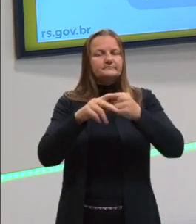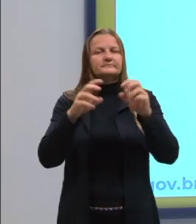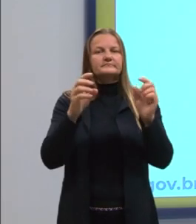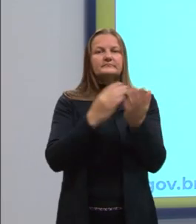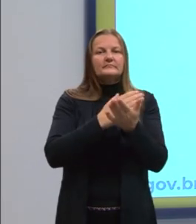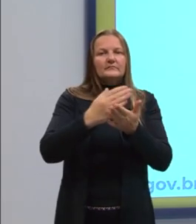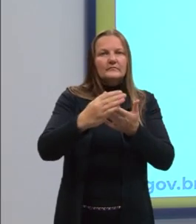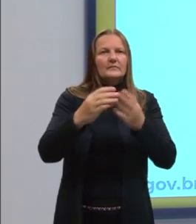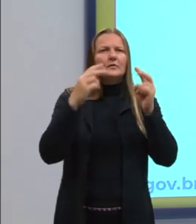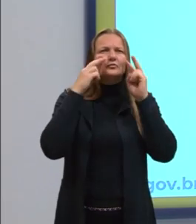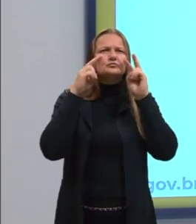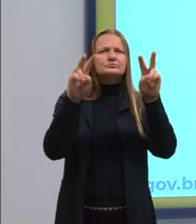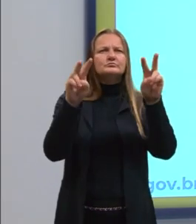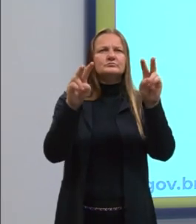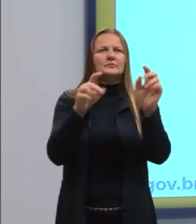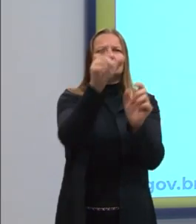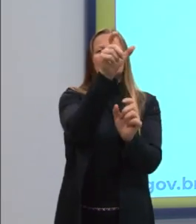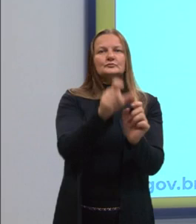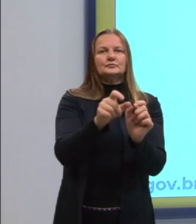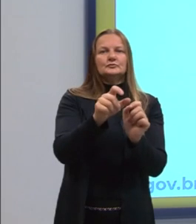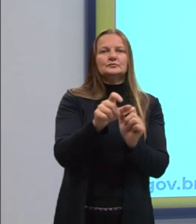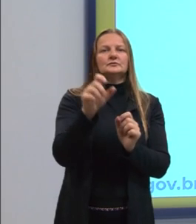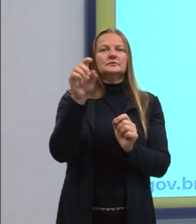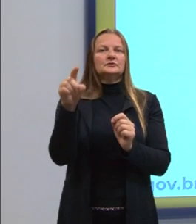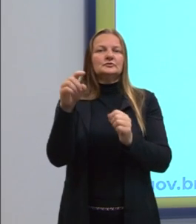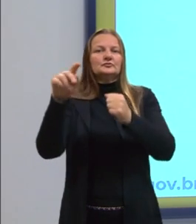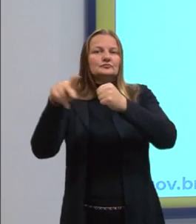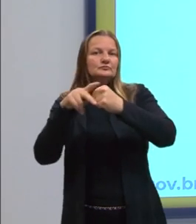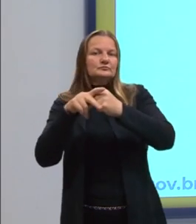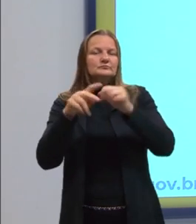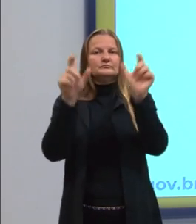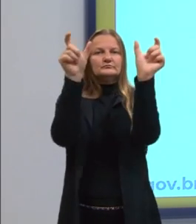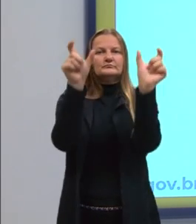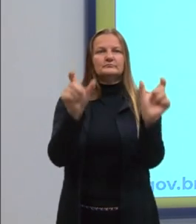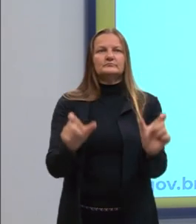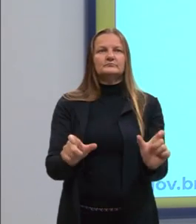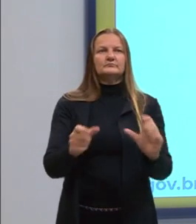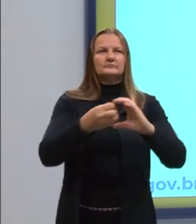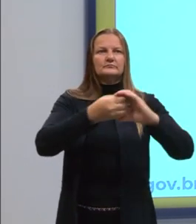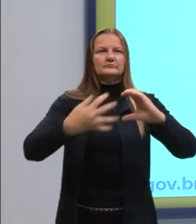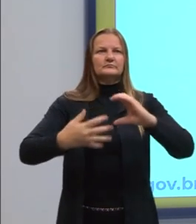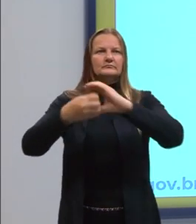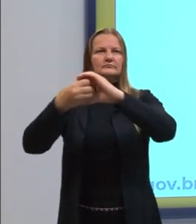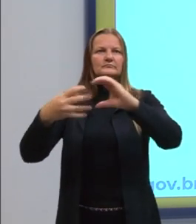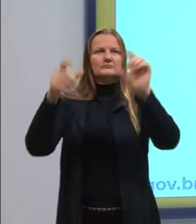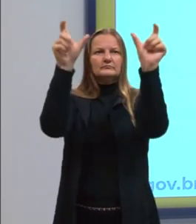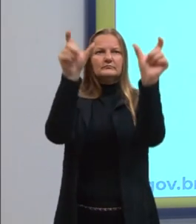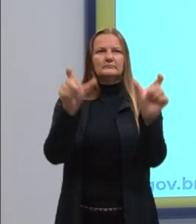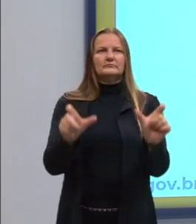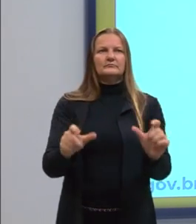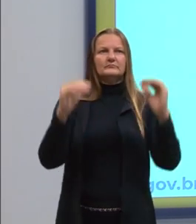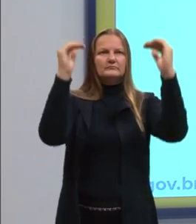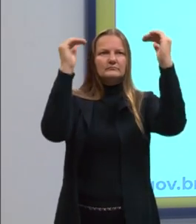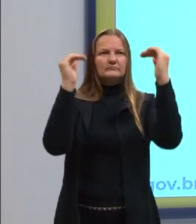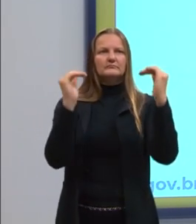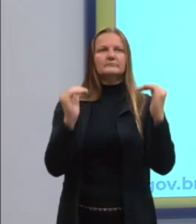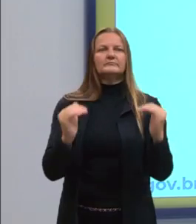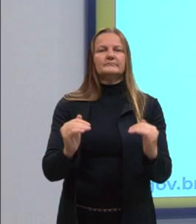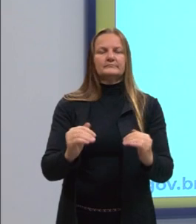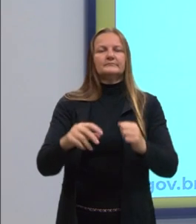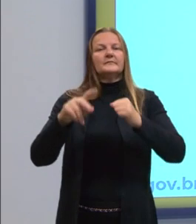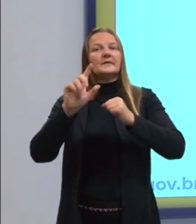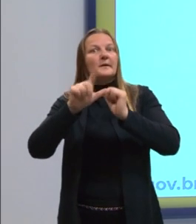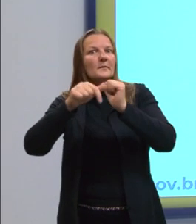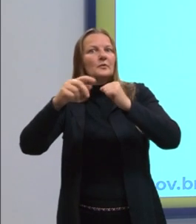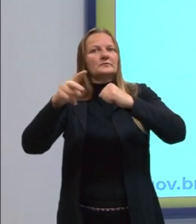então, olhando as nossas cinco classificações de sujeito para, posteriormente, olhar ali para o nosso predicado.